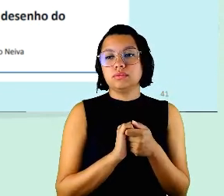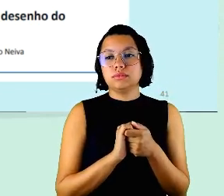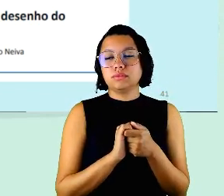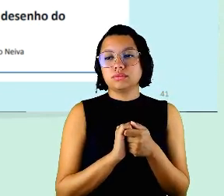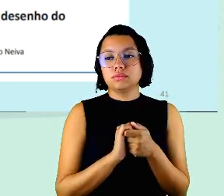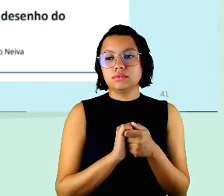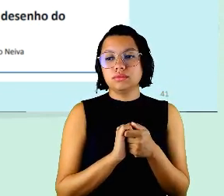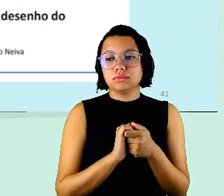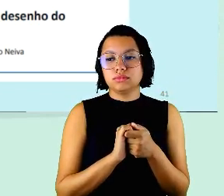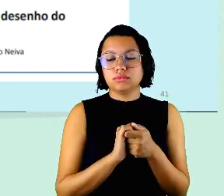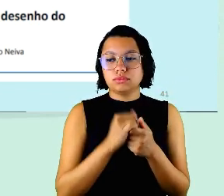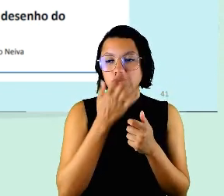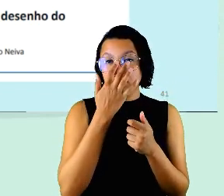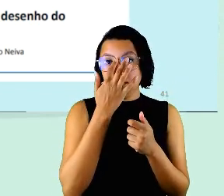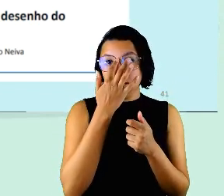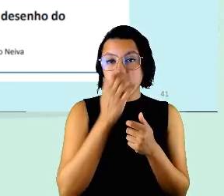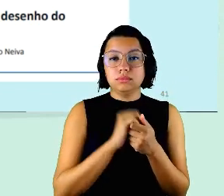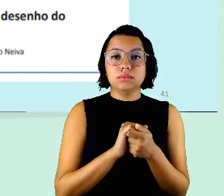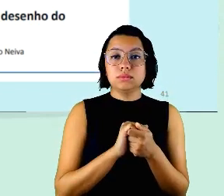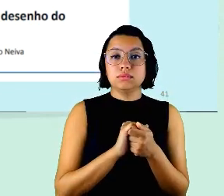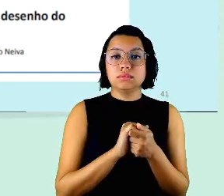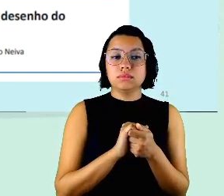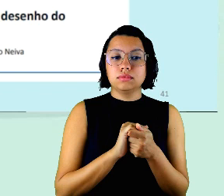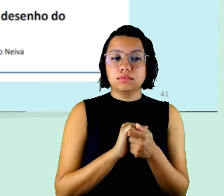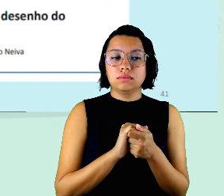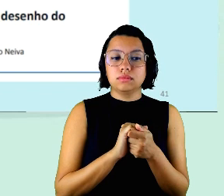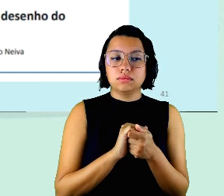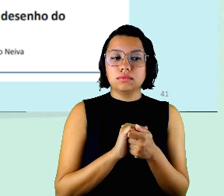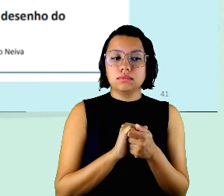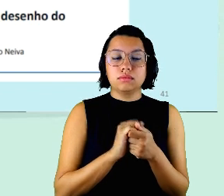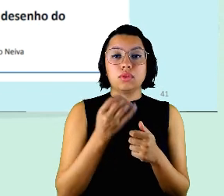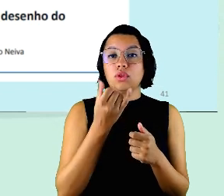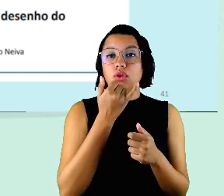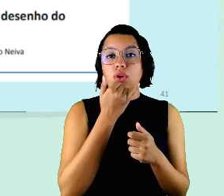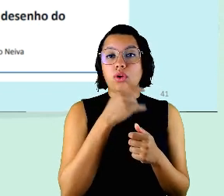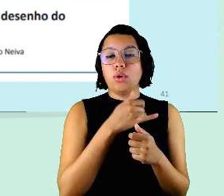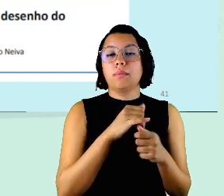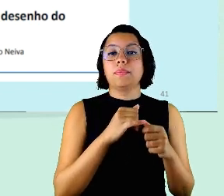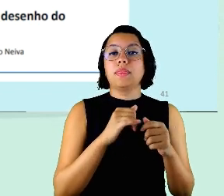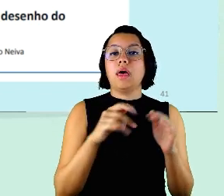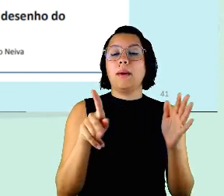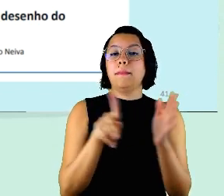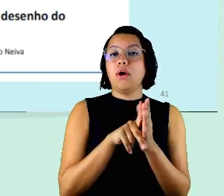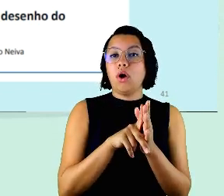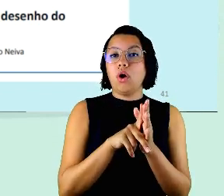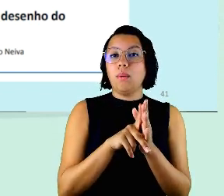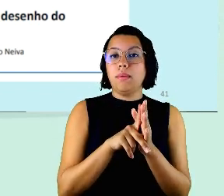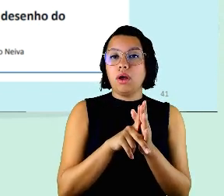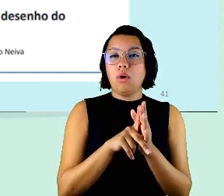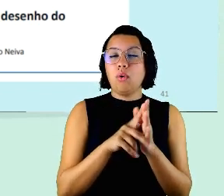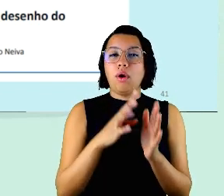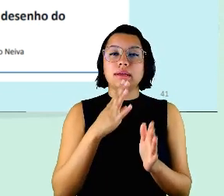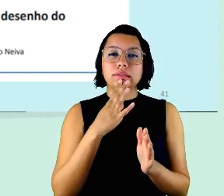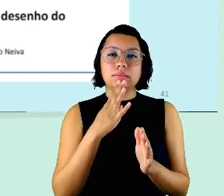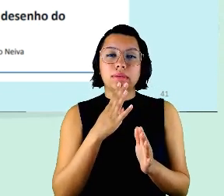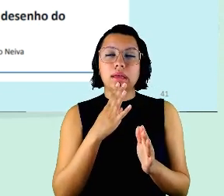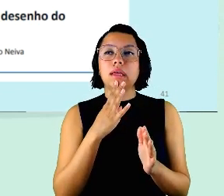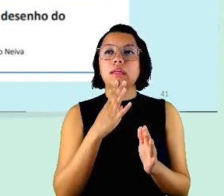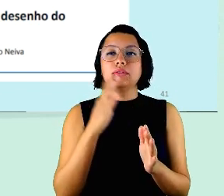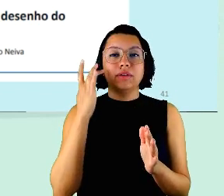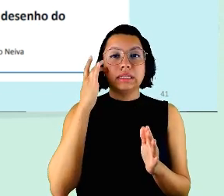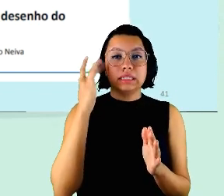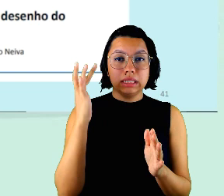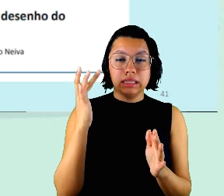familiaridade a própria familiaridade da pessoa com as ferramentas tecnológicas então tem gente que tem uma familiaridade